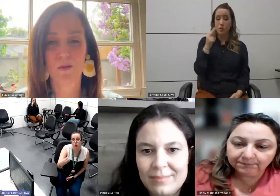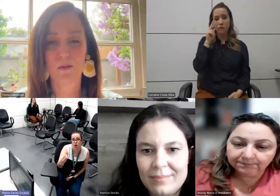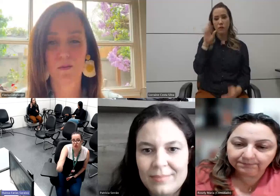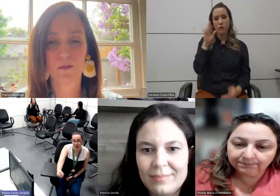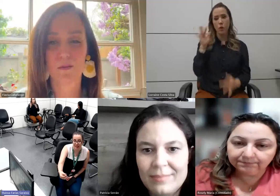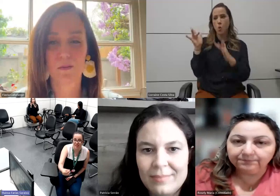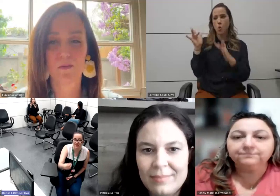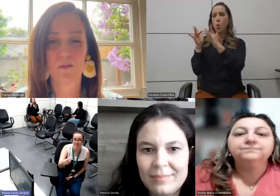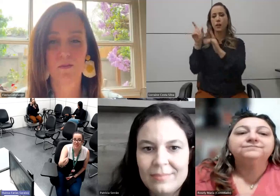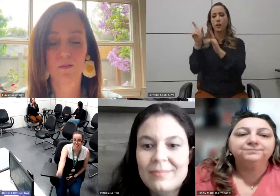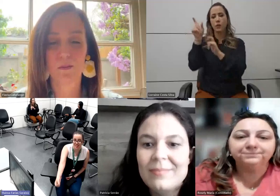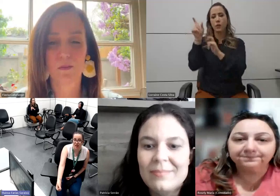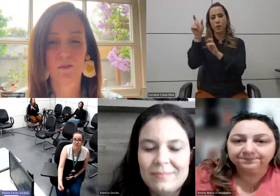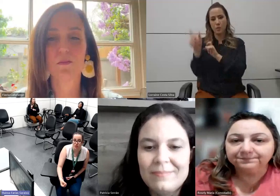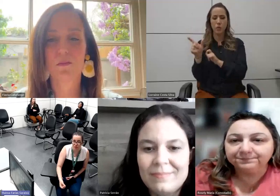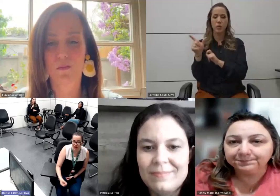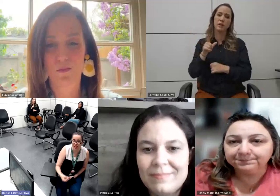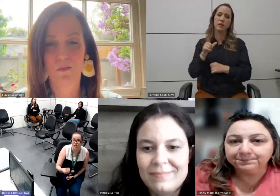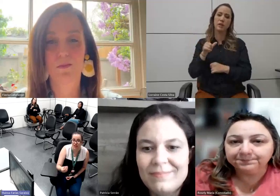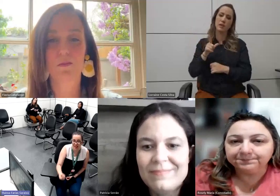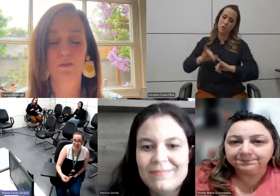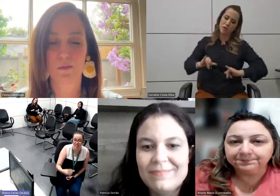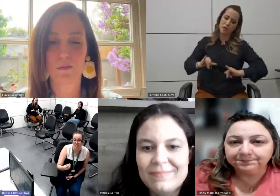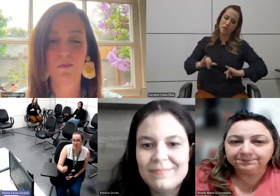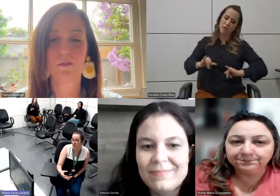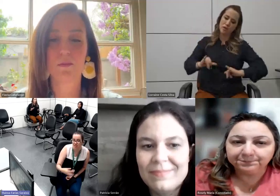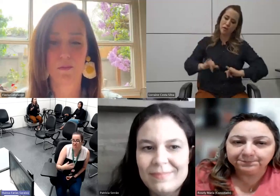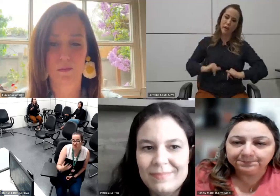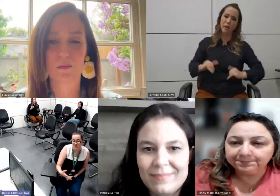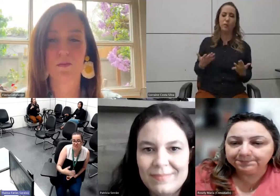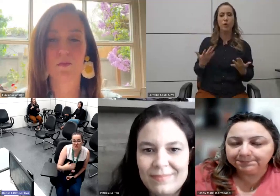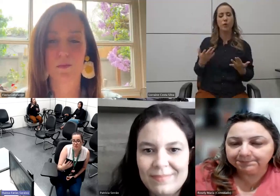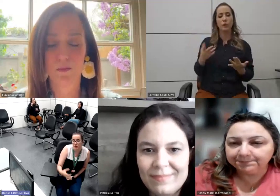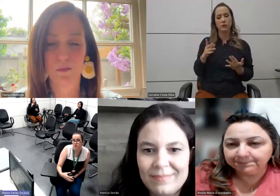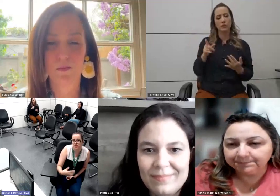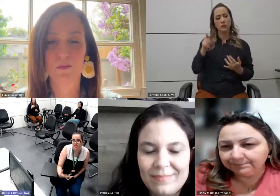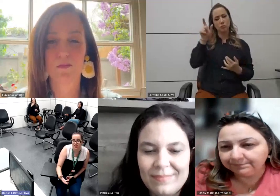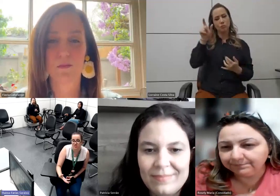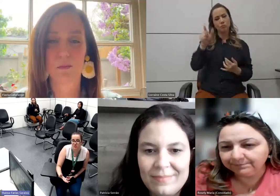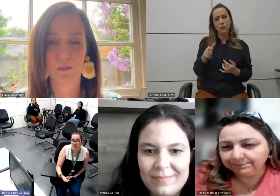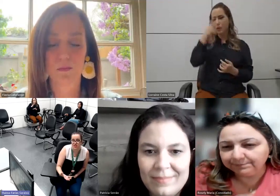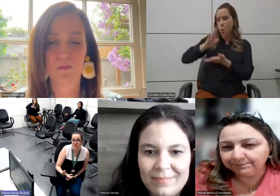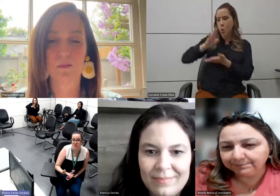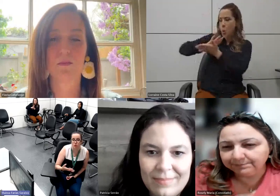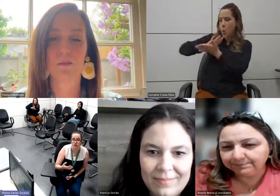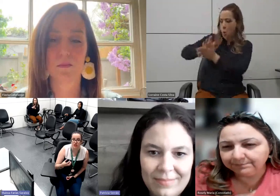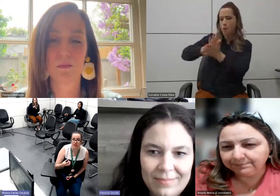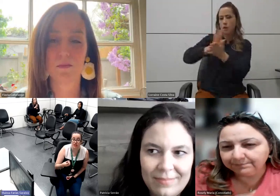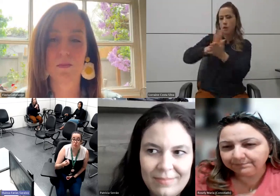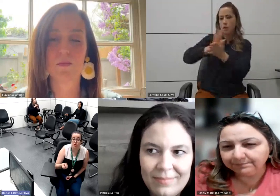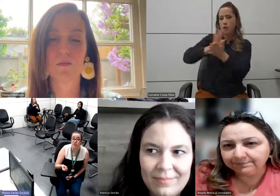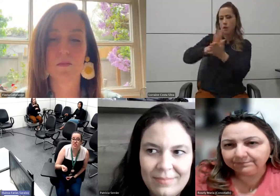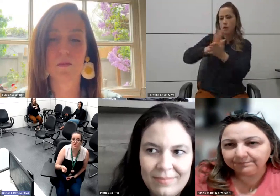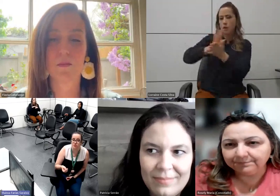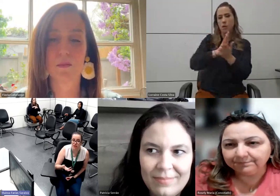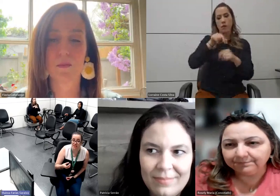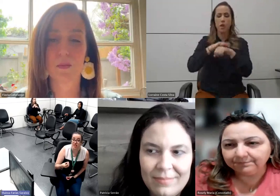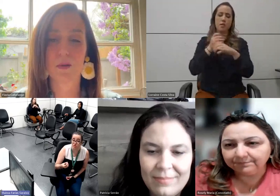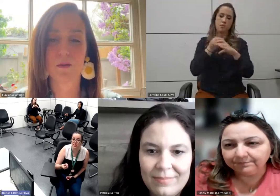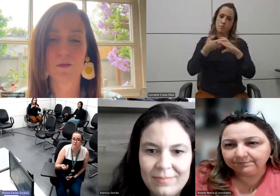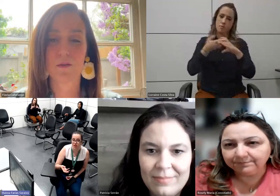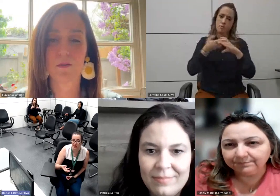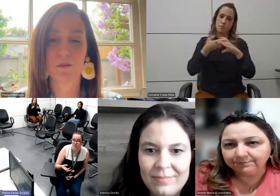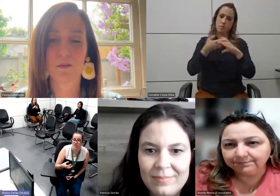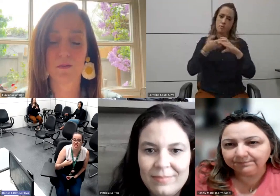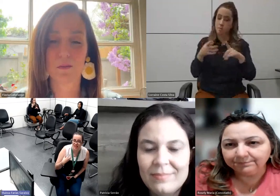contato com alguém que estava sofrendo, né? Desse preconceito dessas doenças e tal e é muito triste